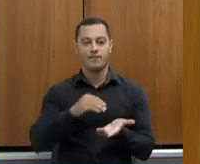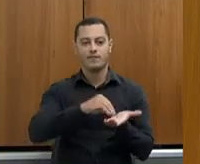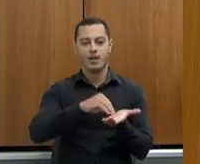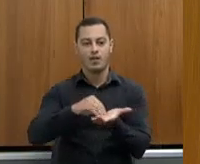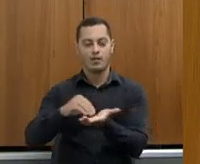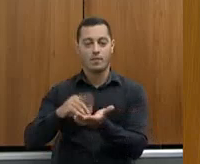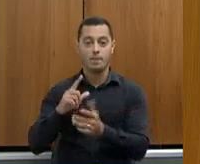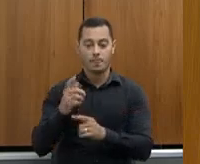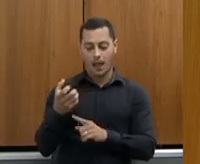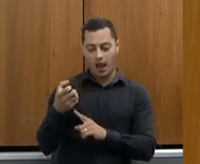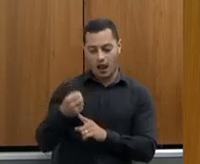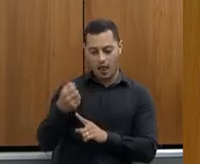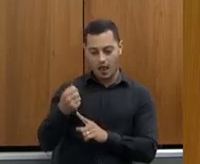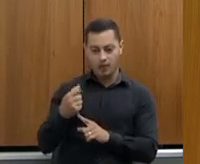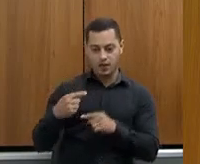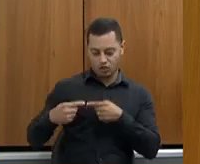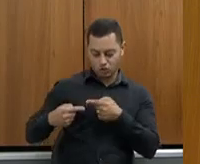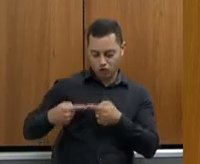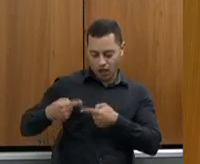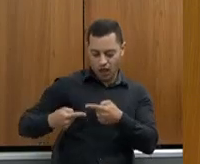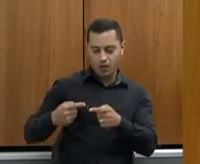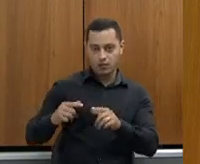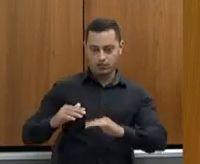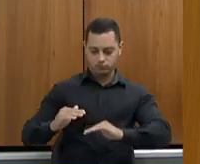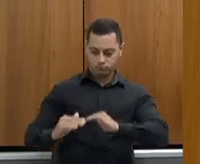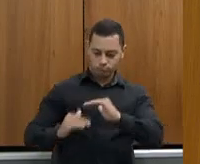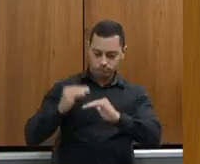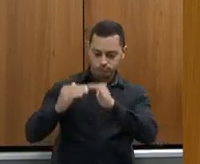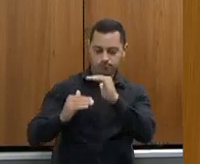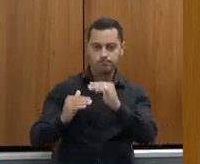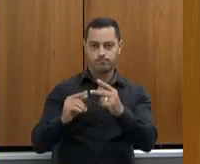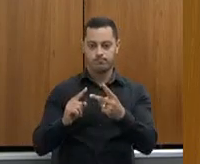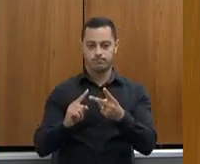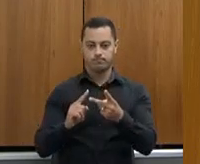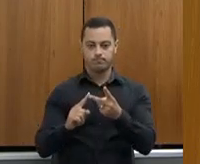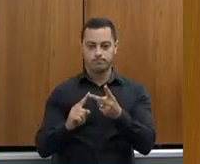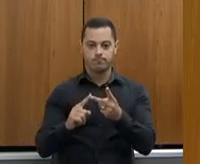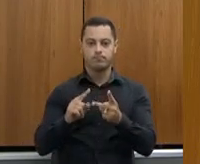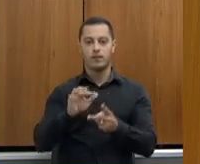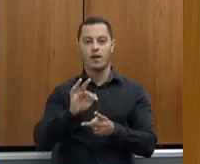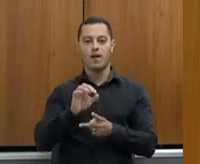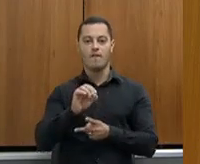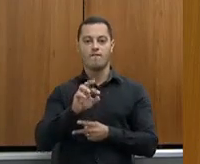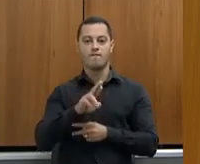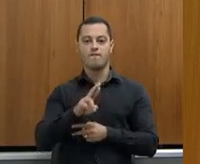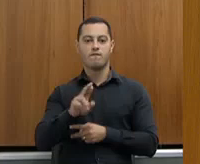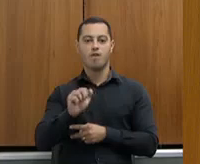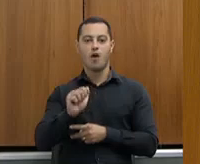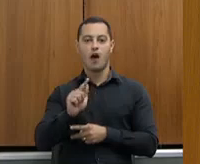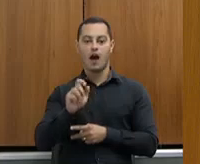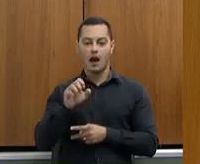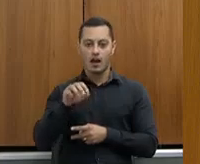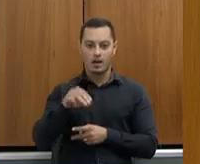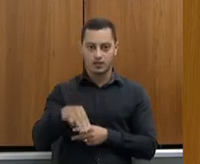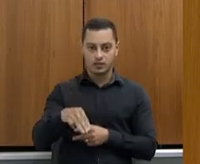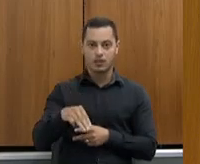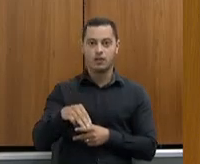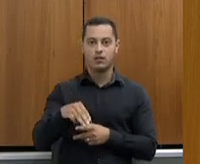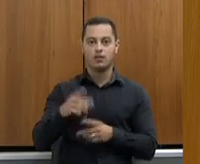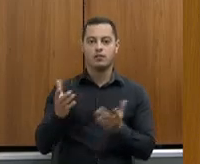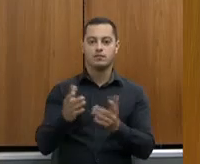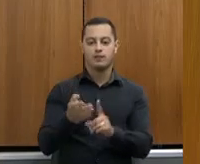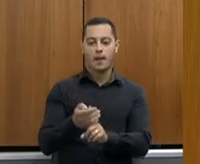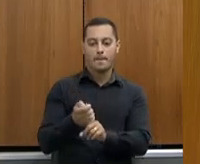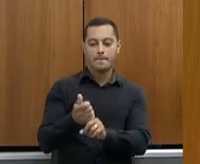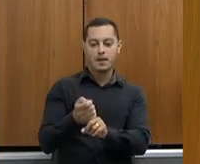O leite evoluiu na sua genética, evoluiu na produção de forragem, que você colhe aí 80, 100 toneladas de hectare de milho para